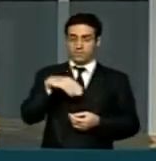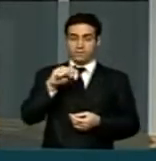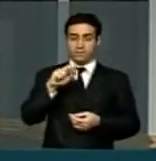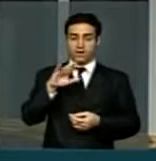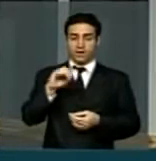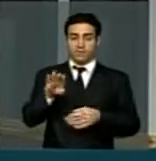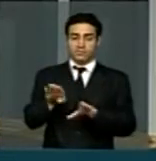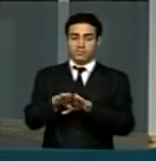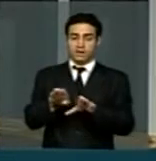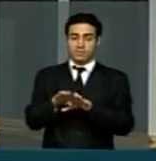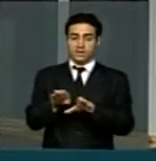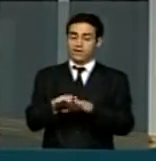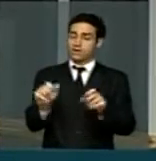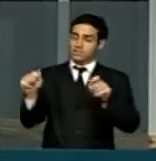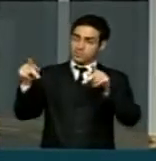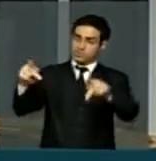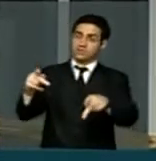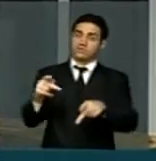aposente!